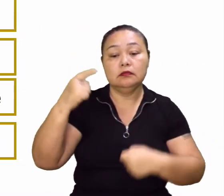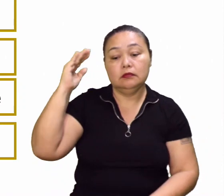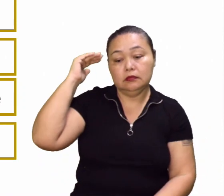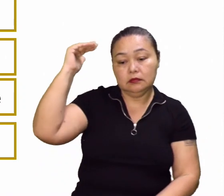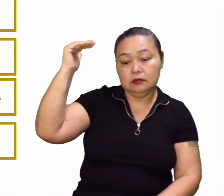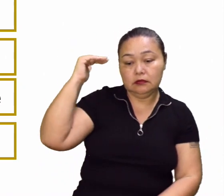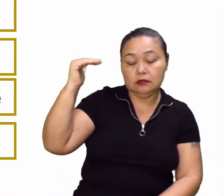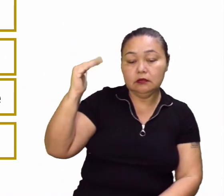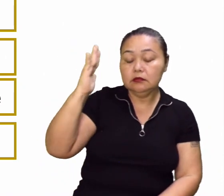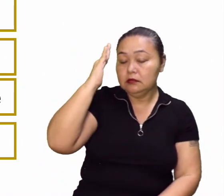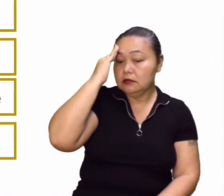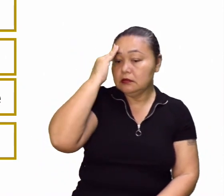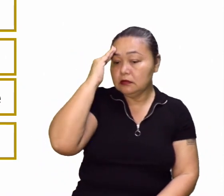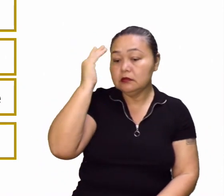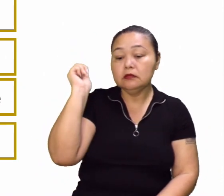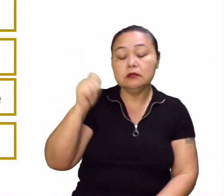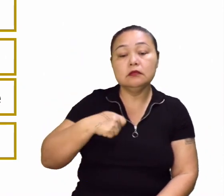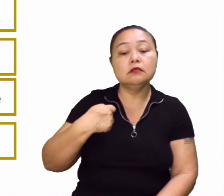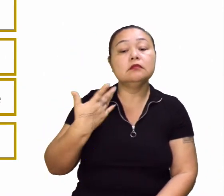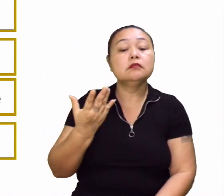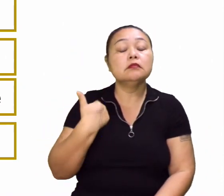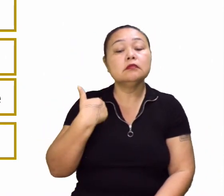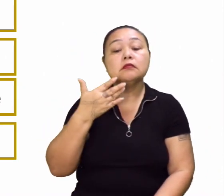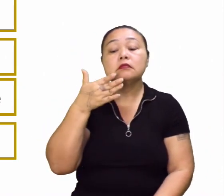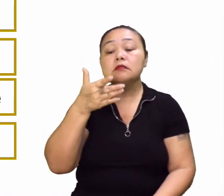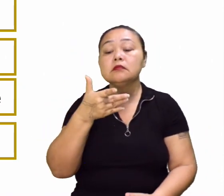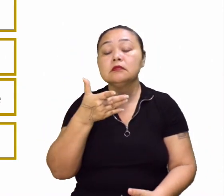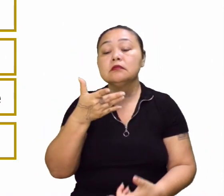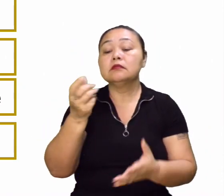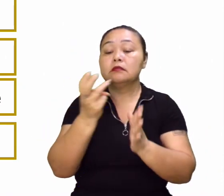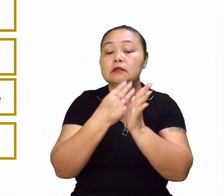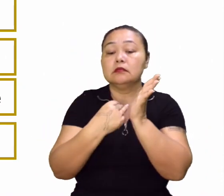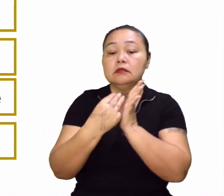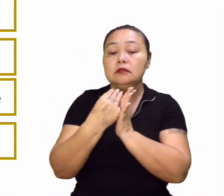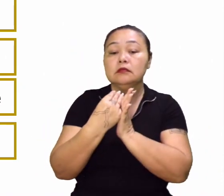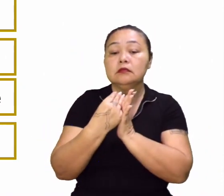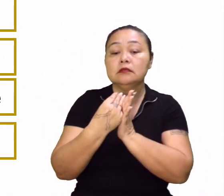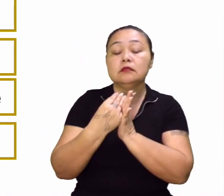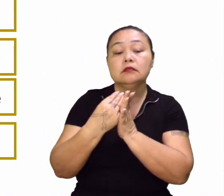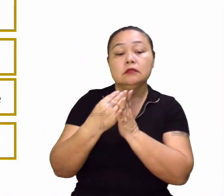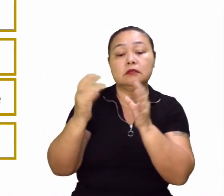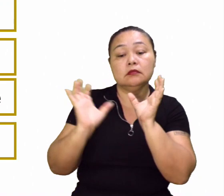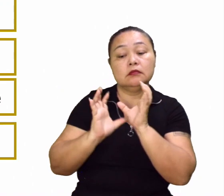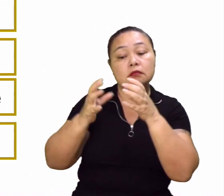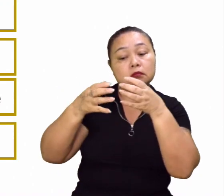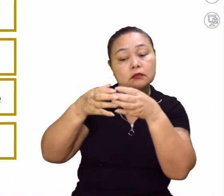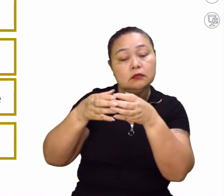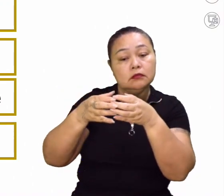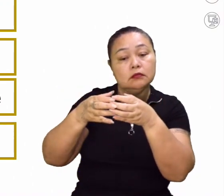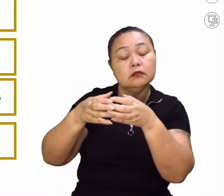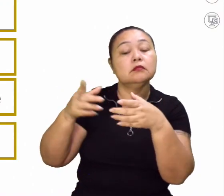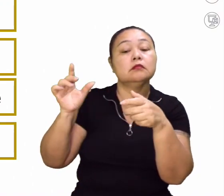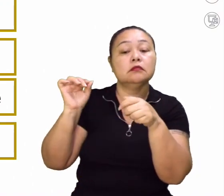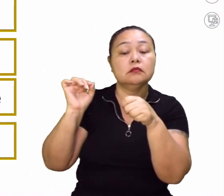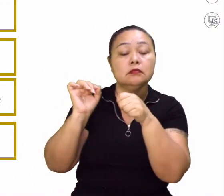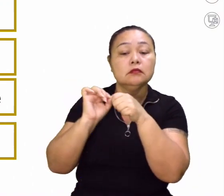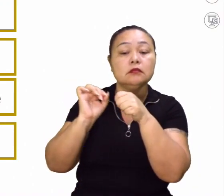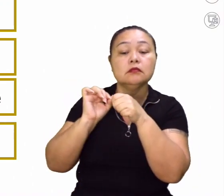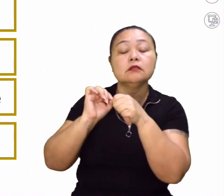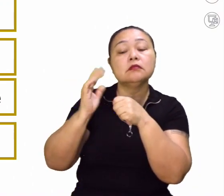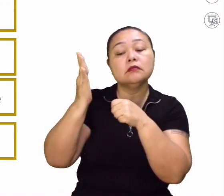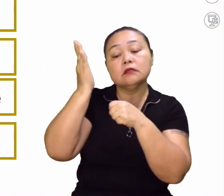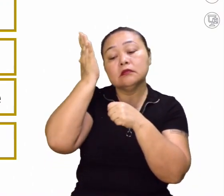elementos para poder interpretar, compreender um determinado mapa. E o conjunto deles vai fazer você ter a